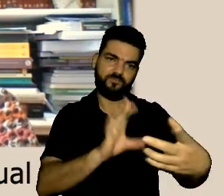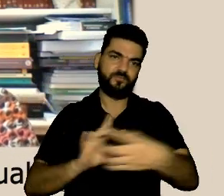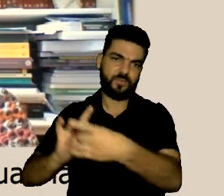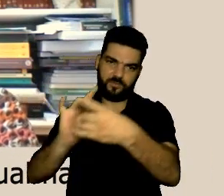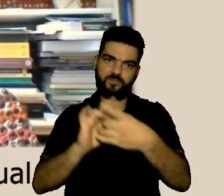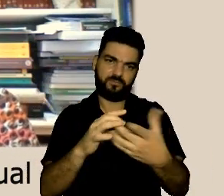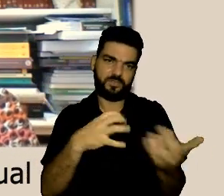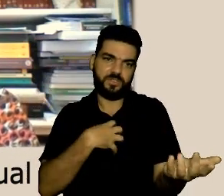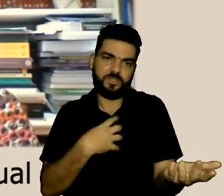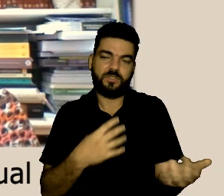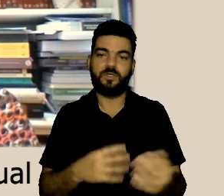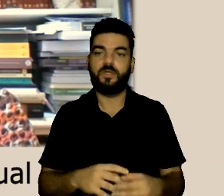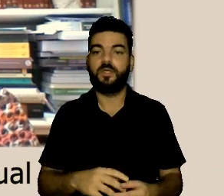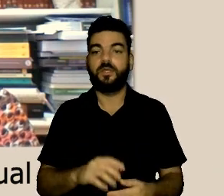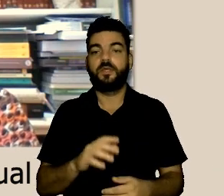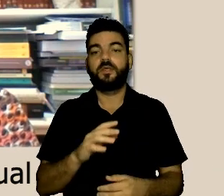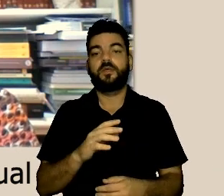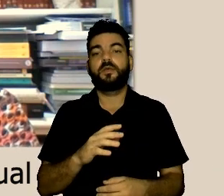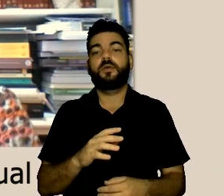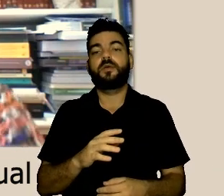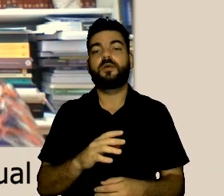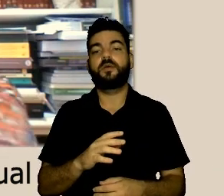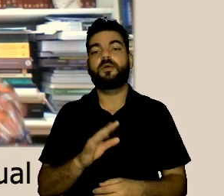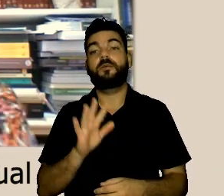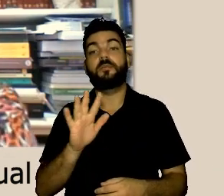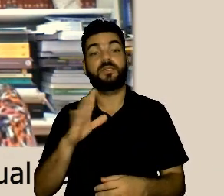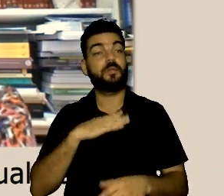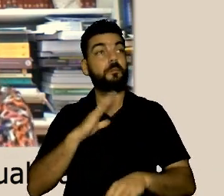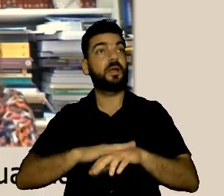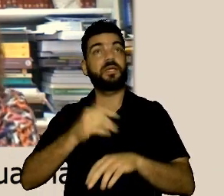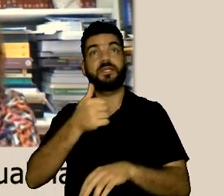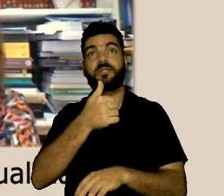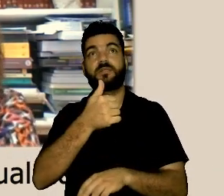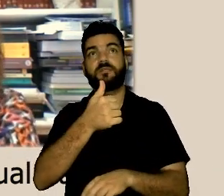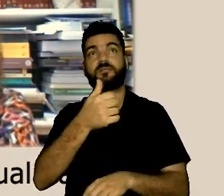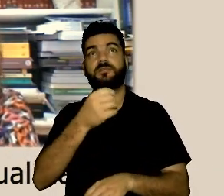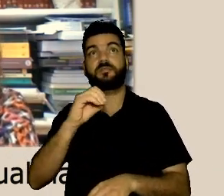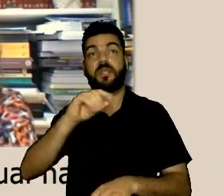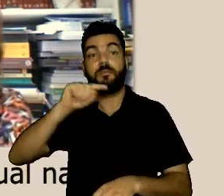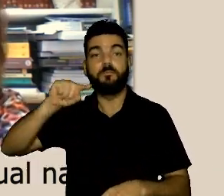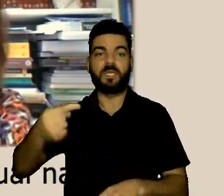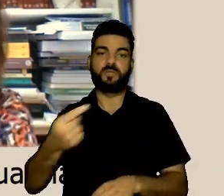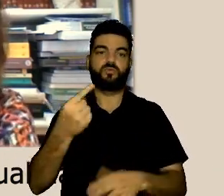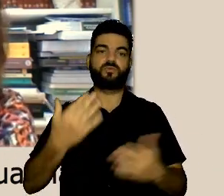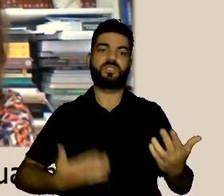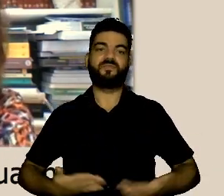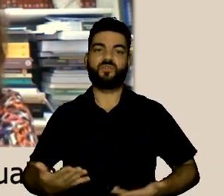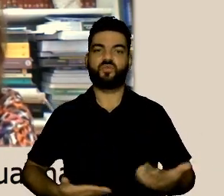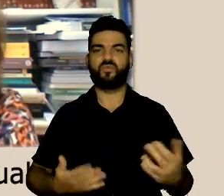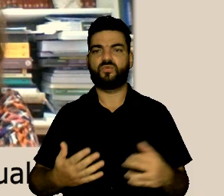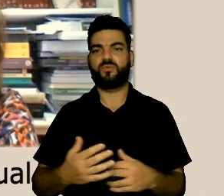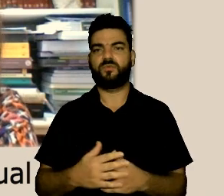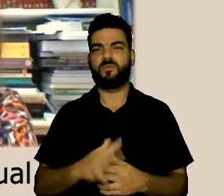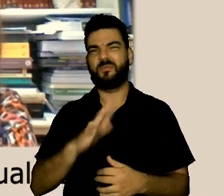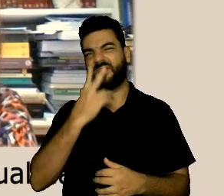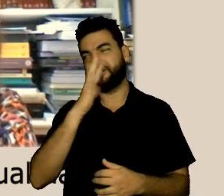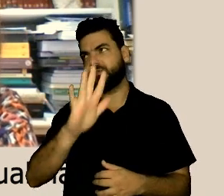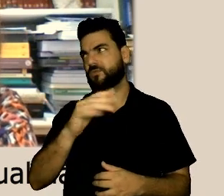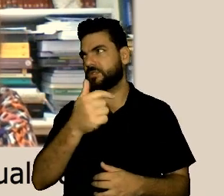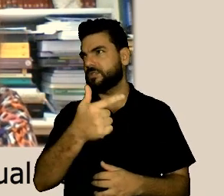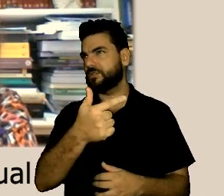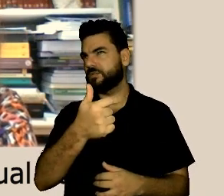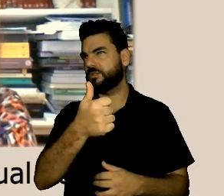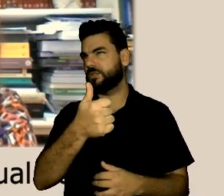si né nós temos os nossos pares e claro é um contingente de mais de 100 mil